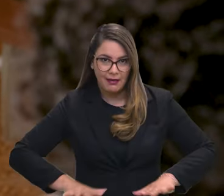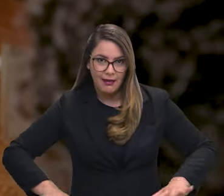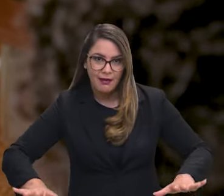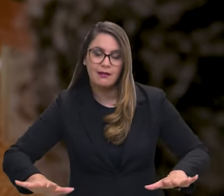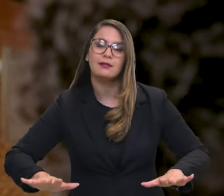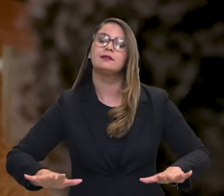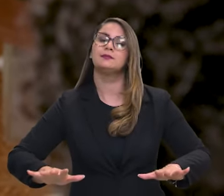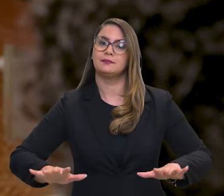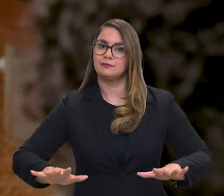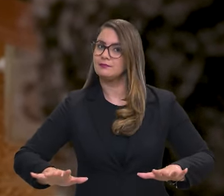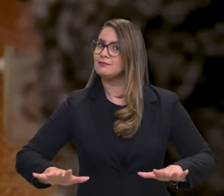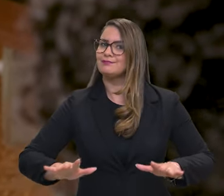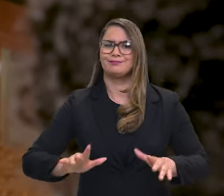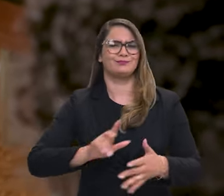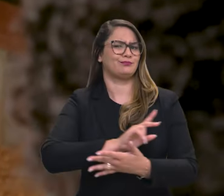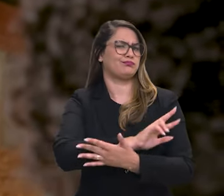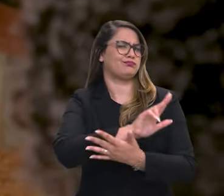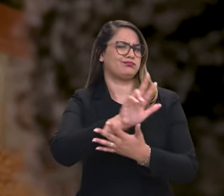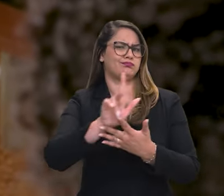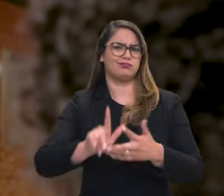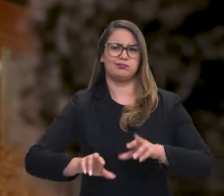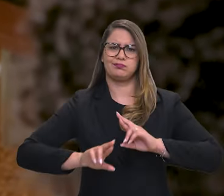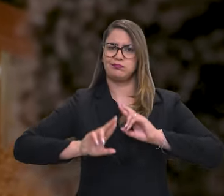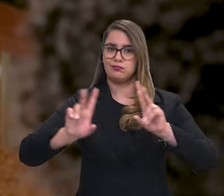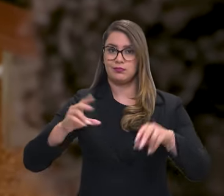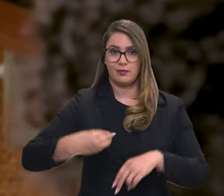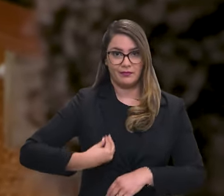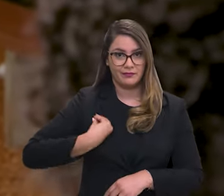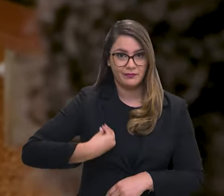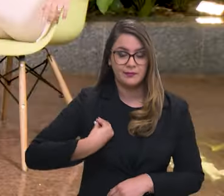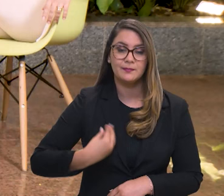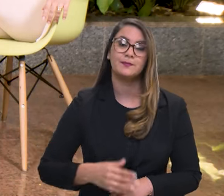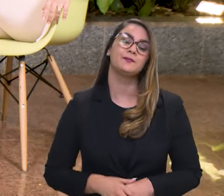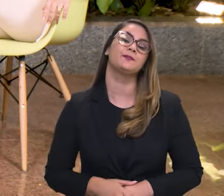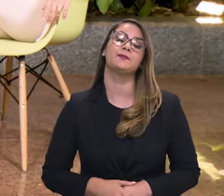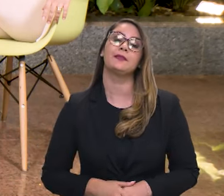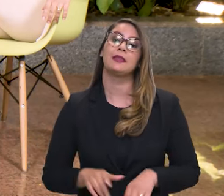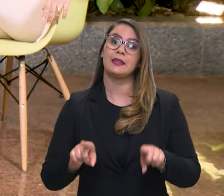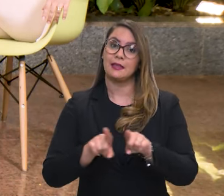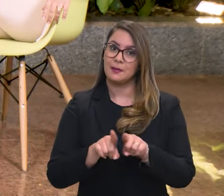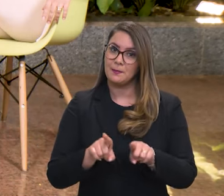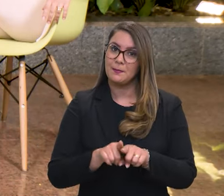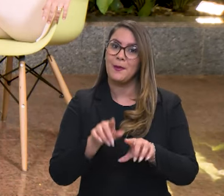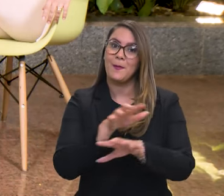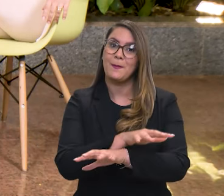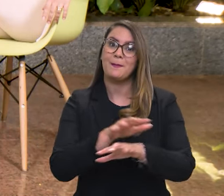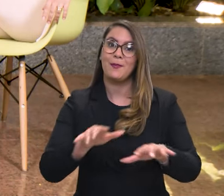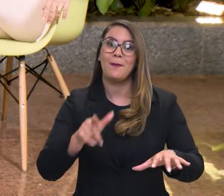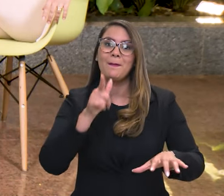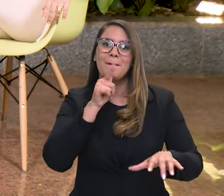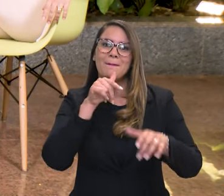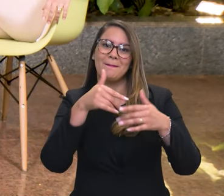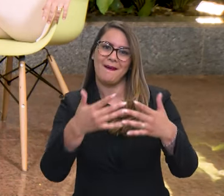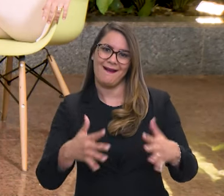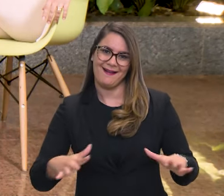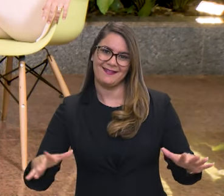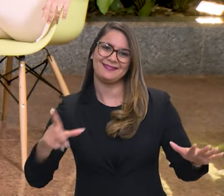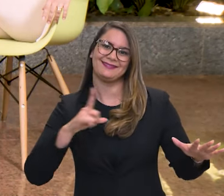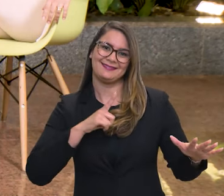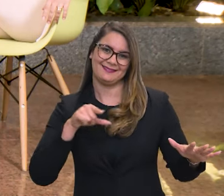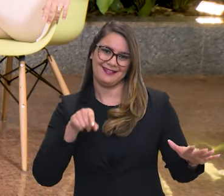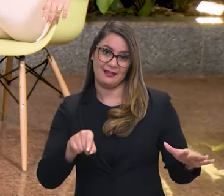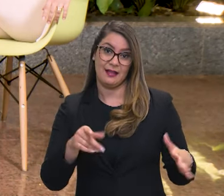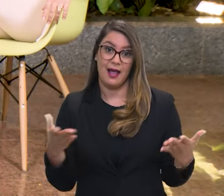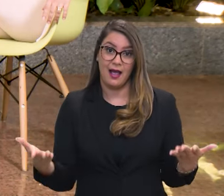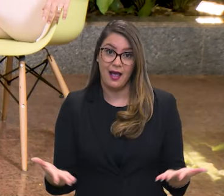diversos em espécies vivas, além do bioma marinho. E, nesse ano, com a